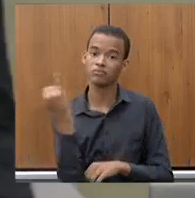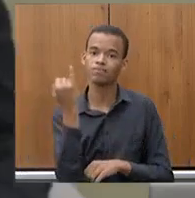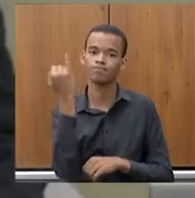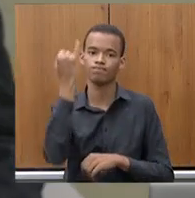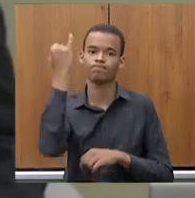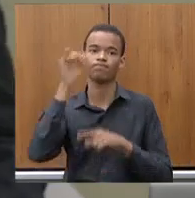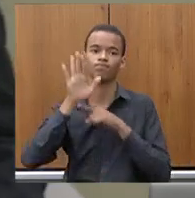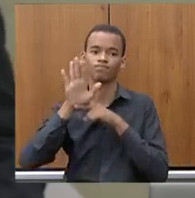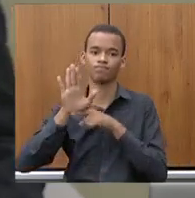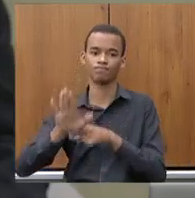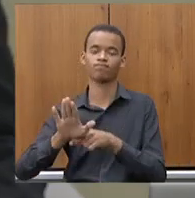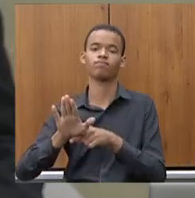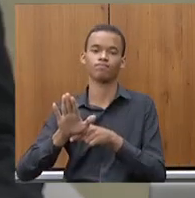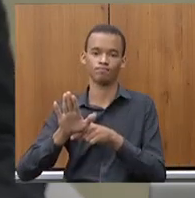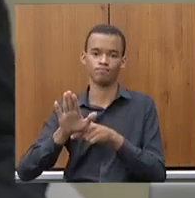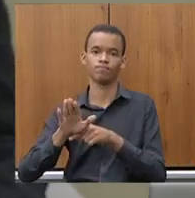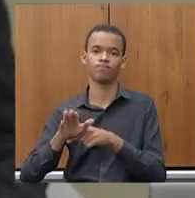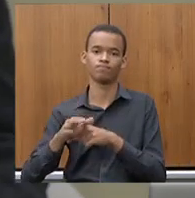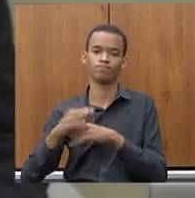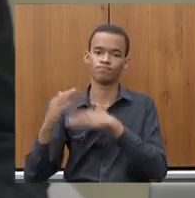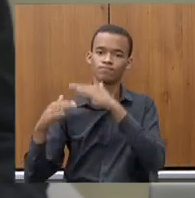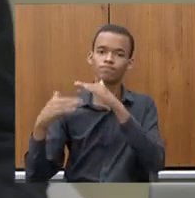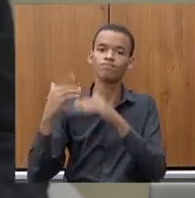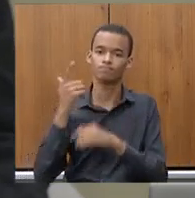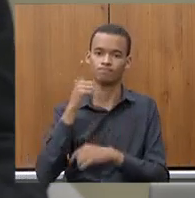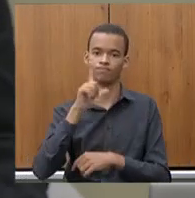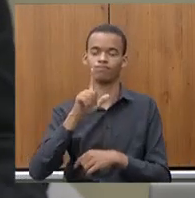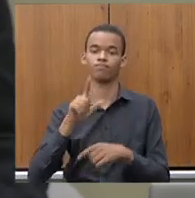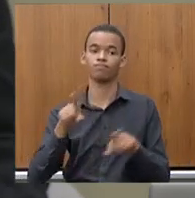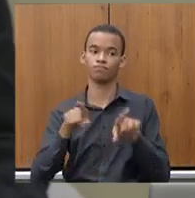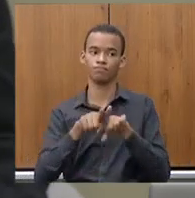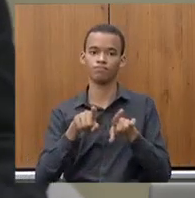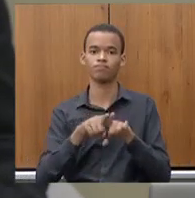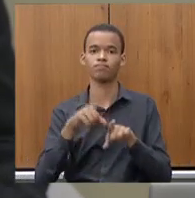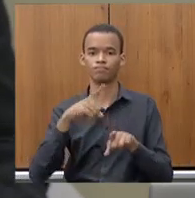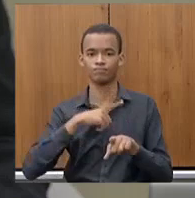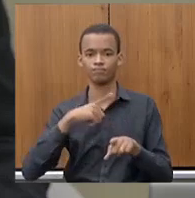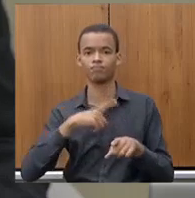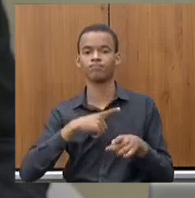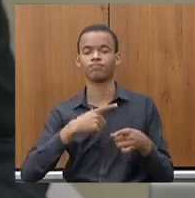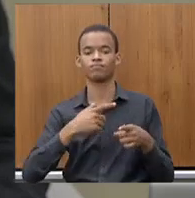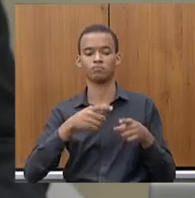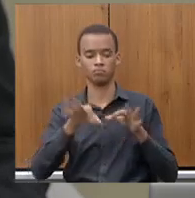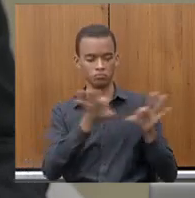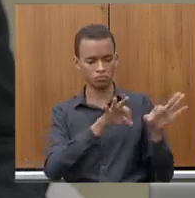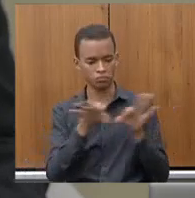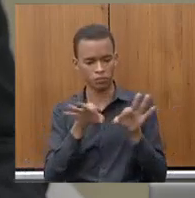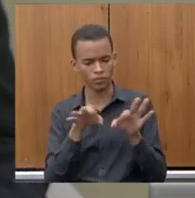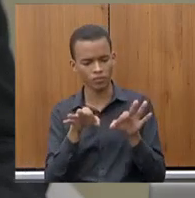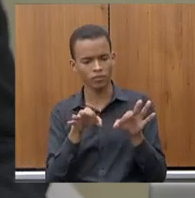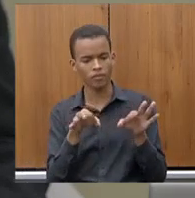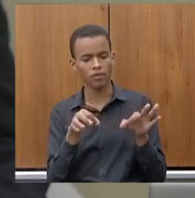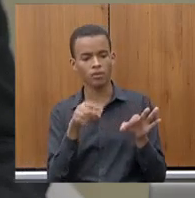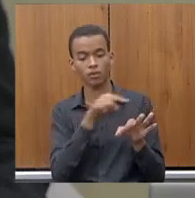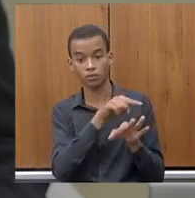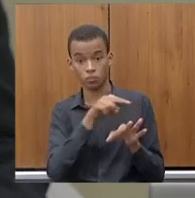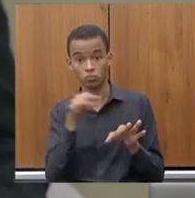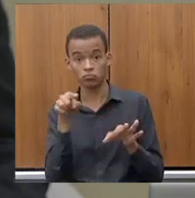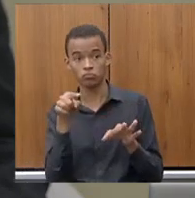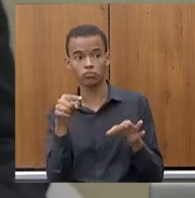nesse processo e não há nada dentre os planos que temos que fuja